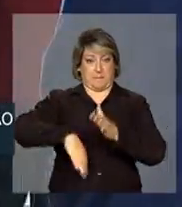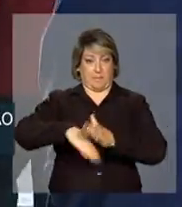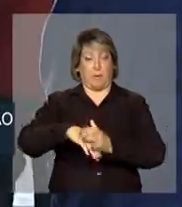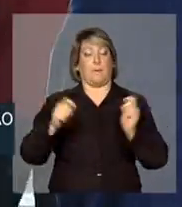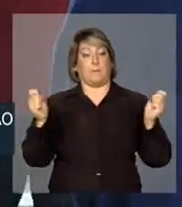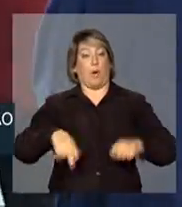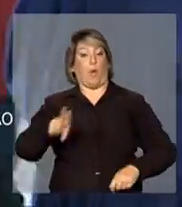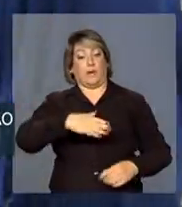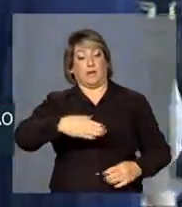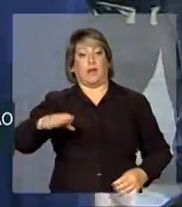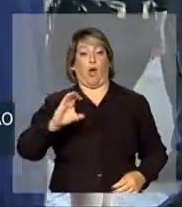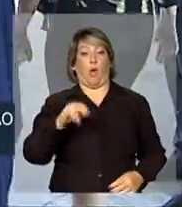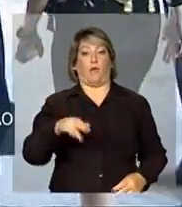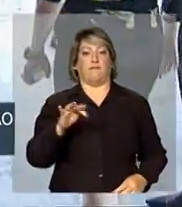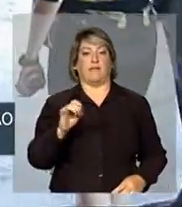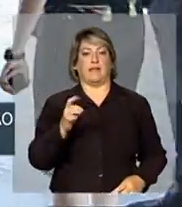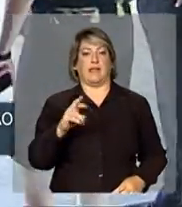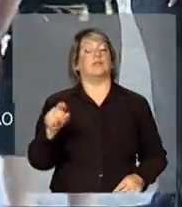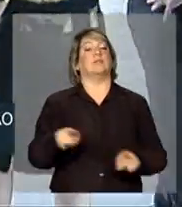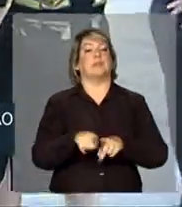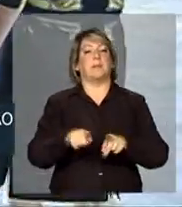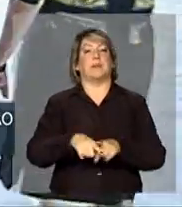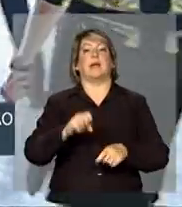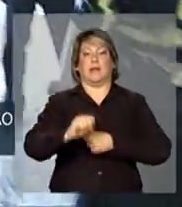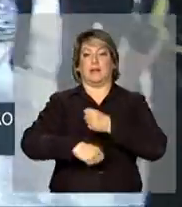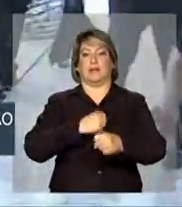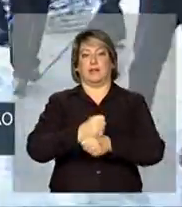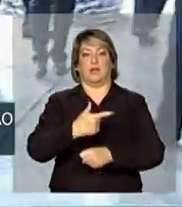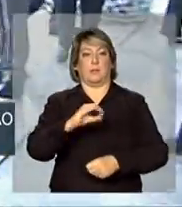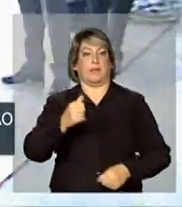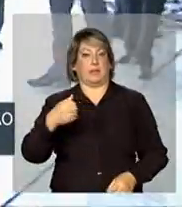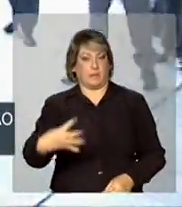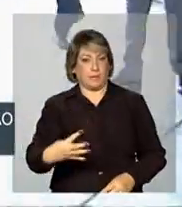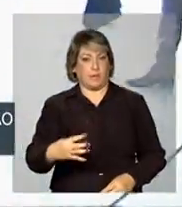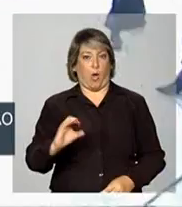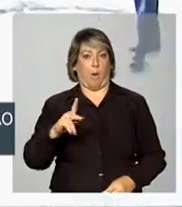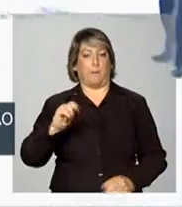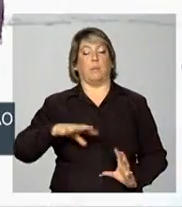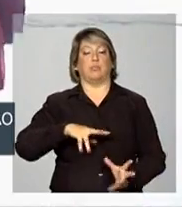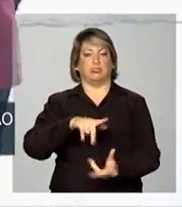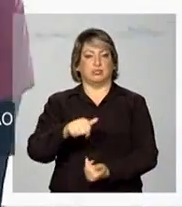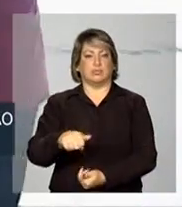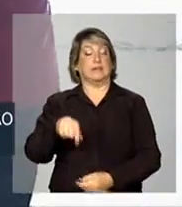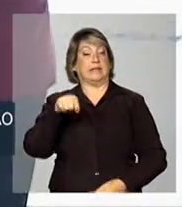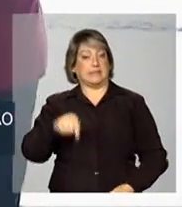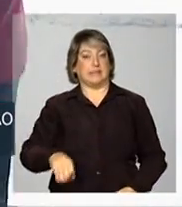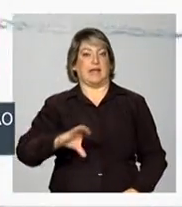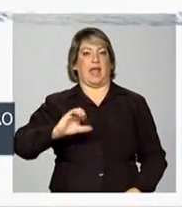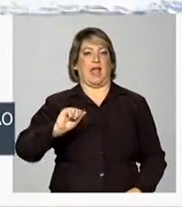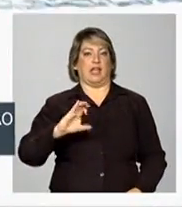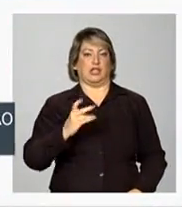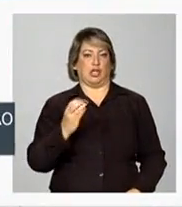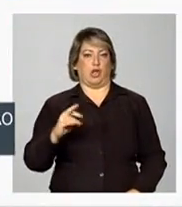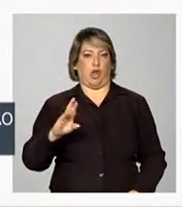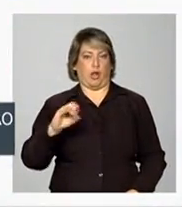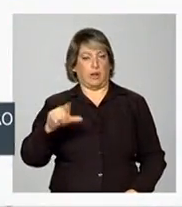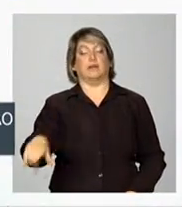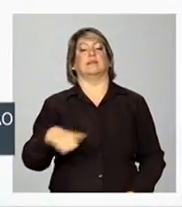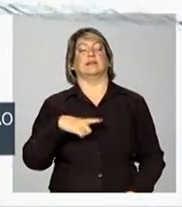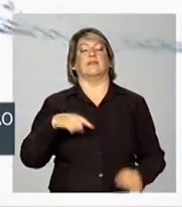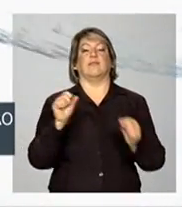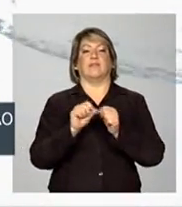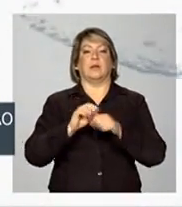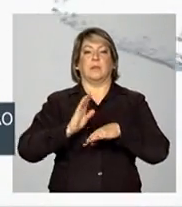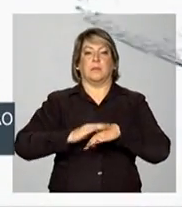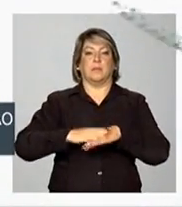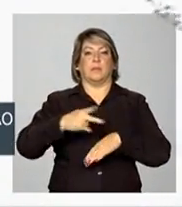Confederações e na Copa do Mundo de 2014. A cachirola foi idealizada e criada